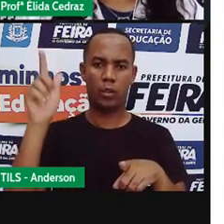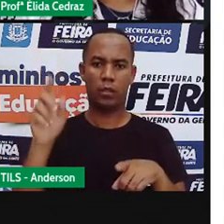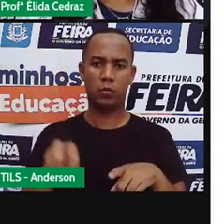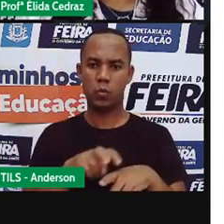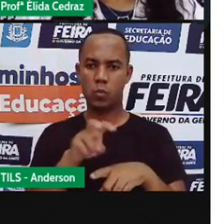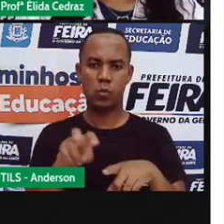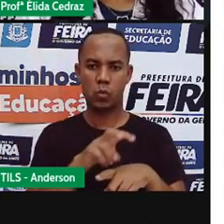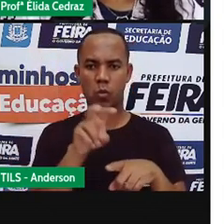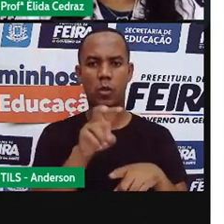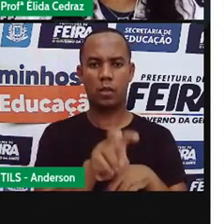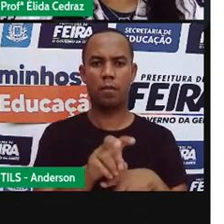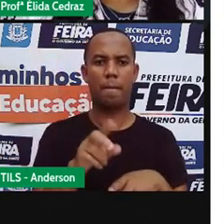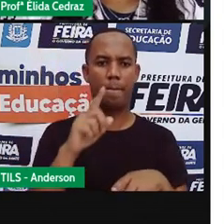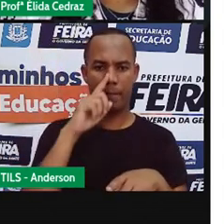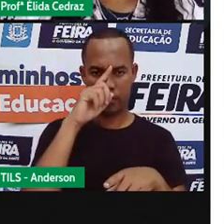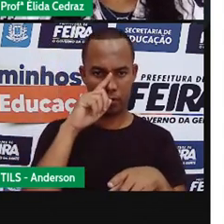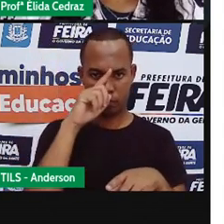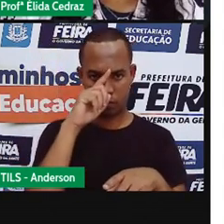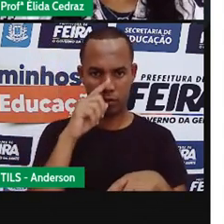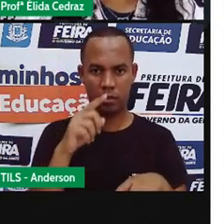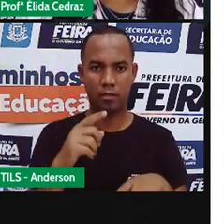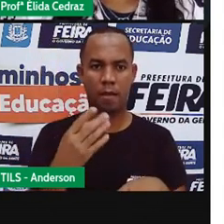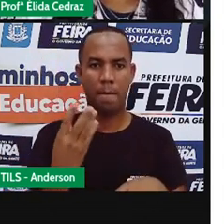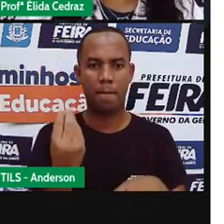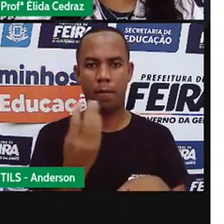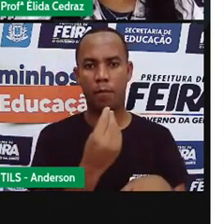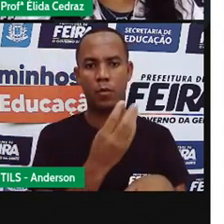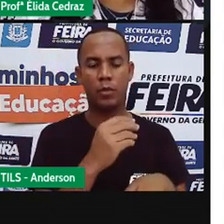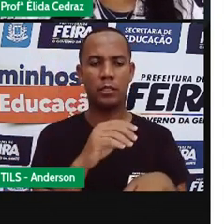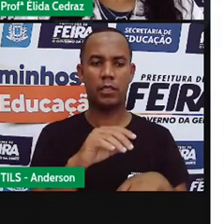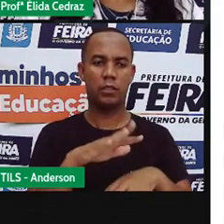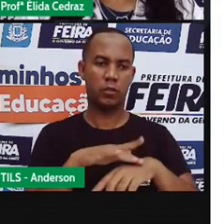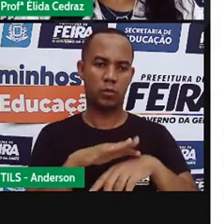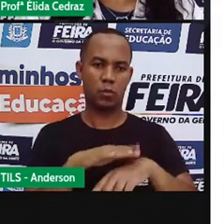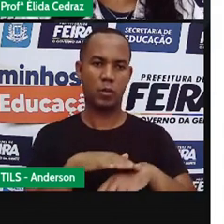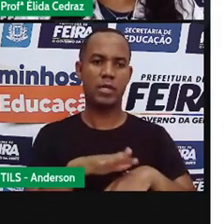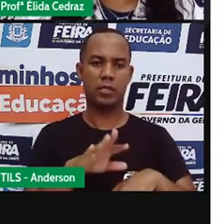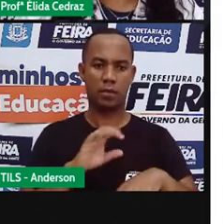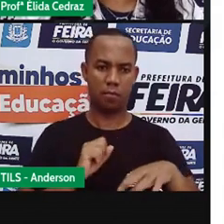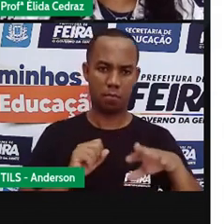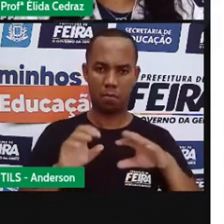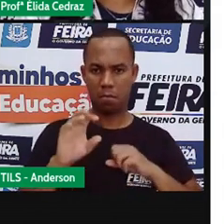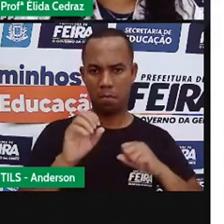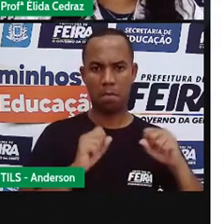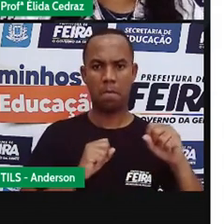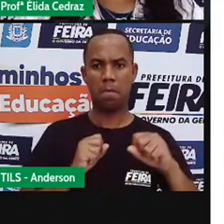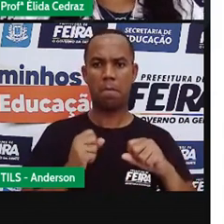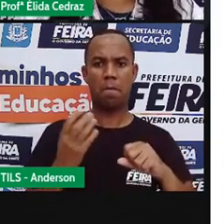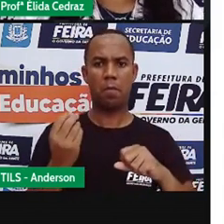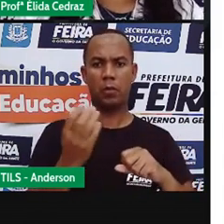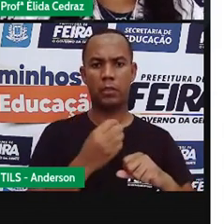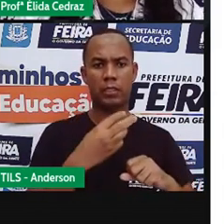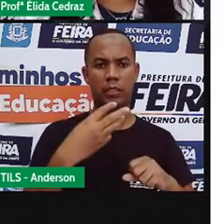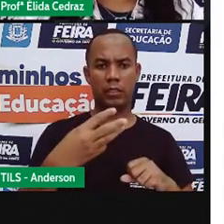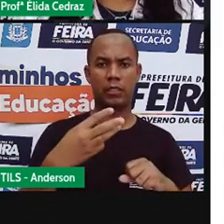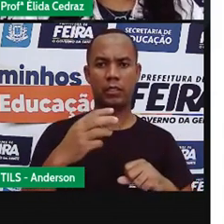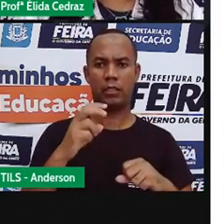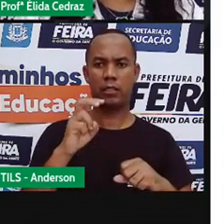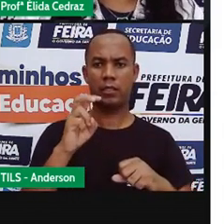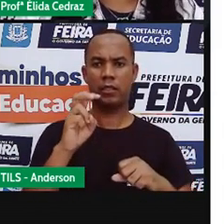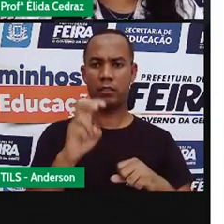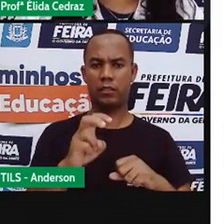portadores de mais de 35 doenças transmissíveis aos homens e aos animais domésticos.